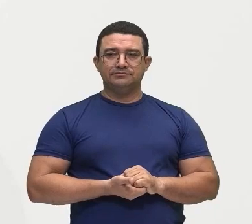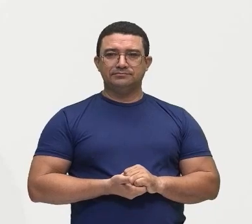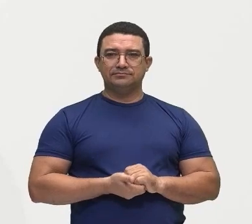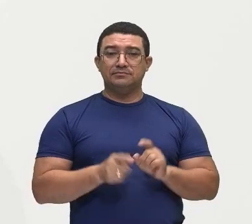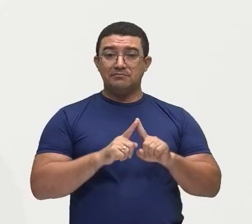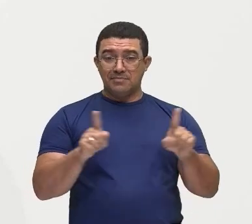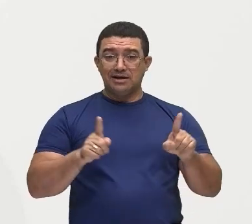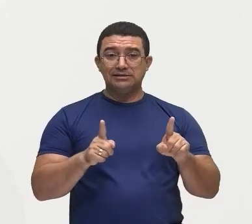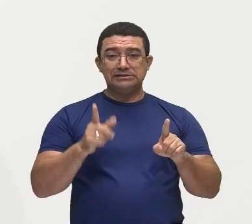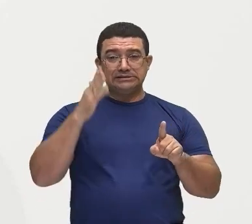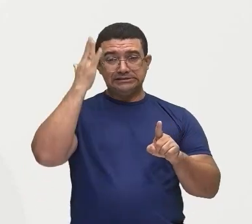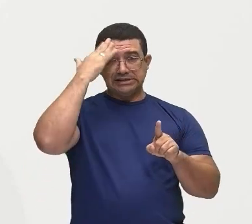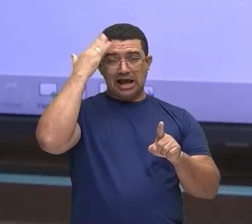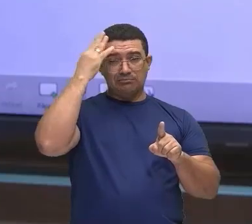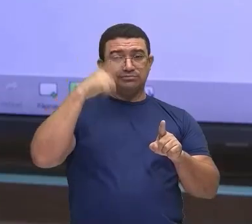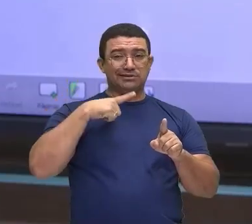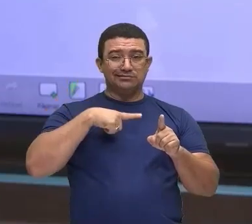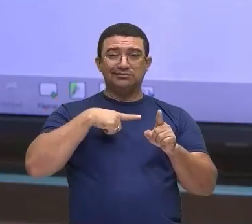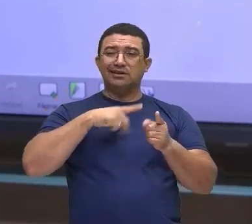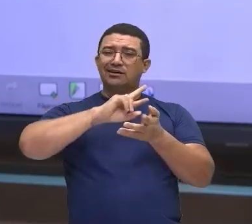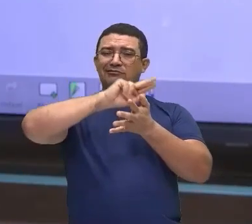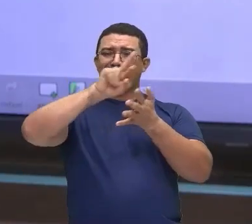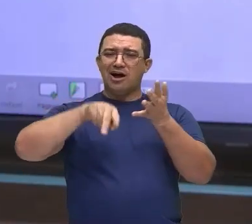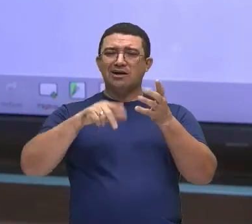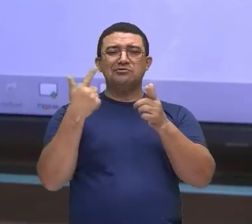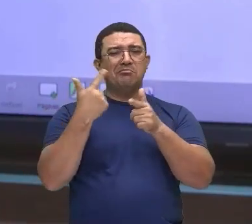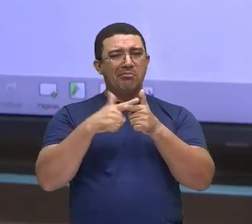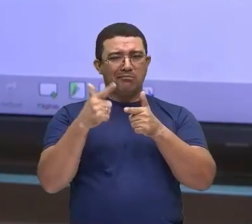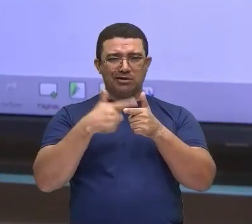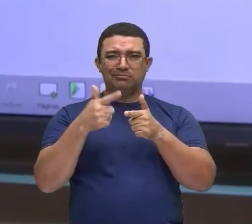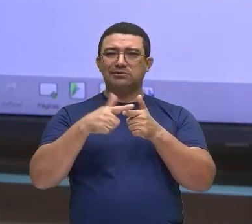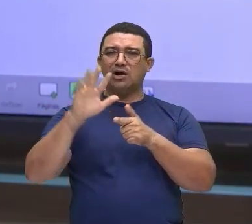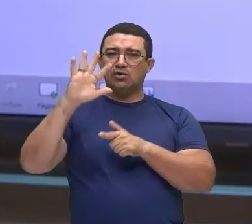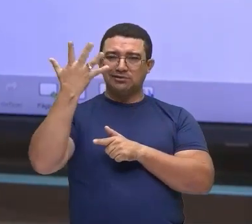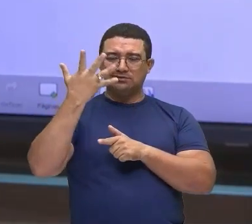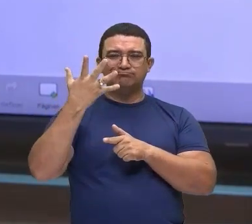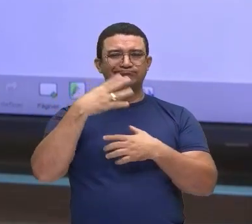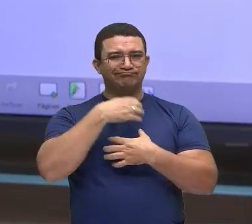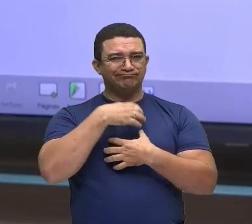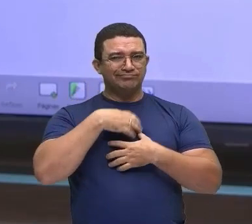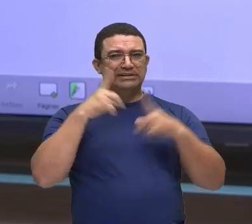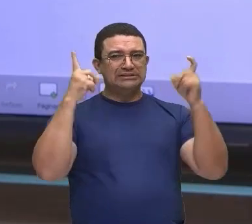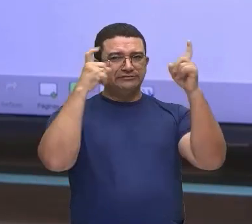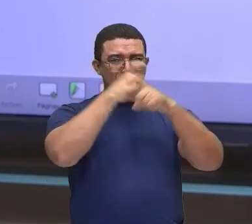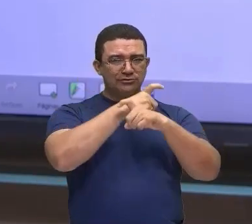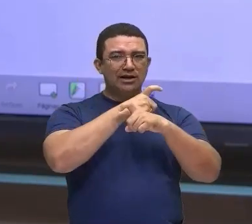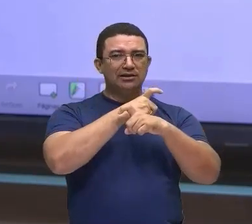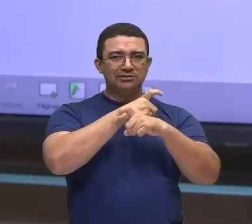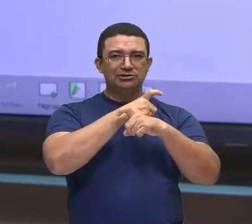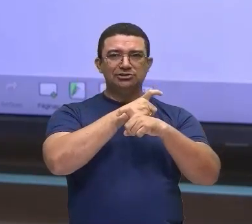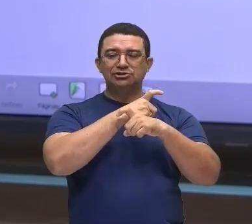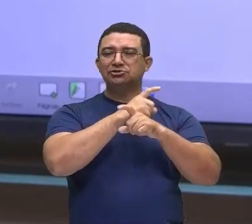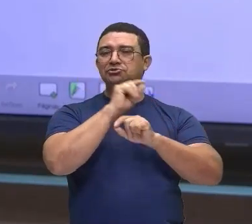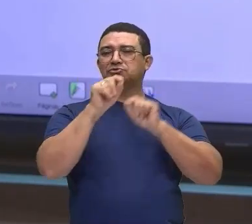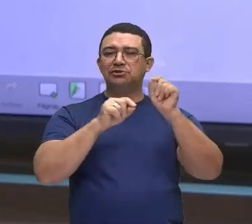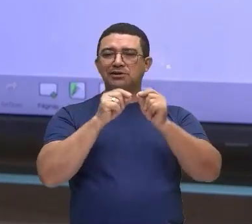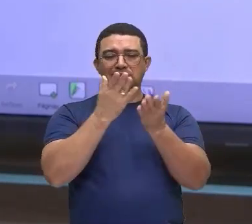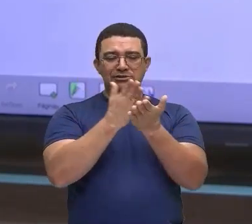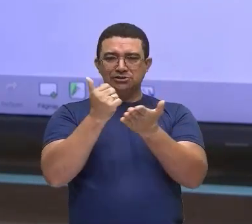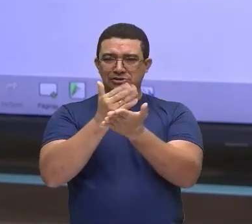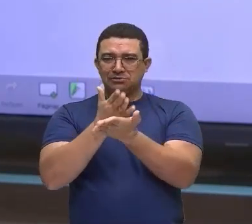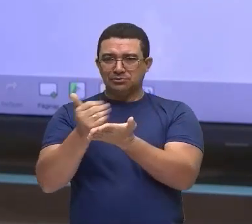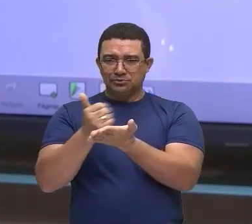cai aí sobre várias questões e a gente tem muitas dificuldades aí com relação a essa redistribuição.